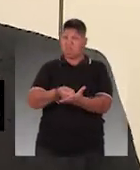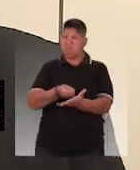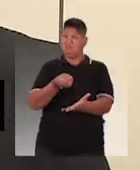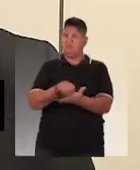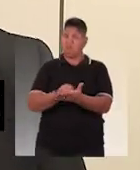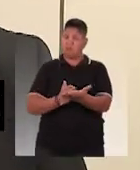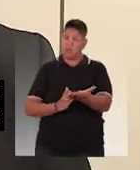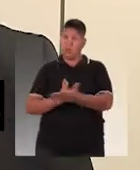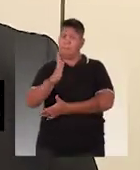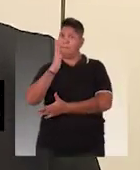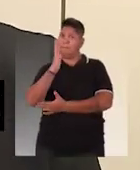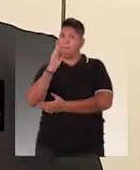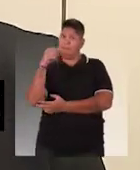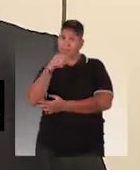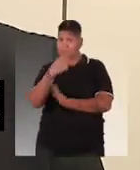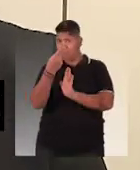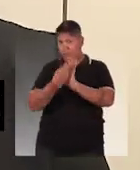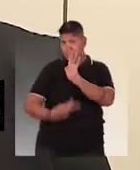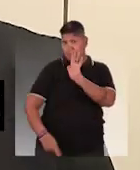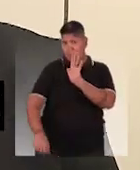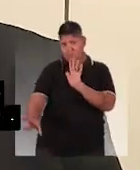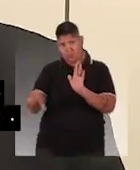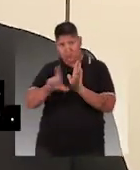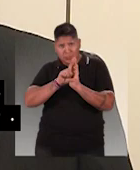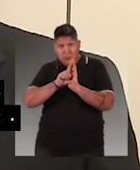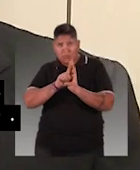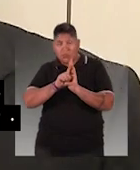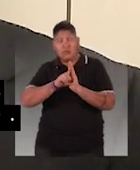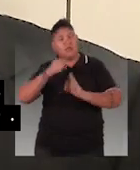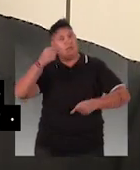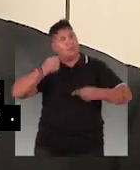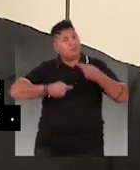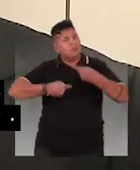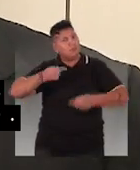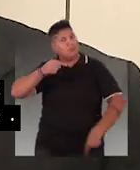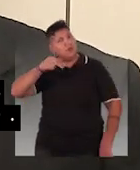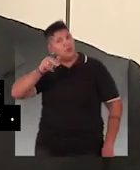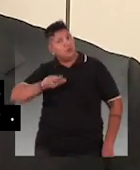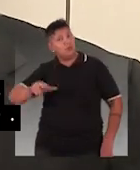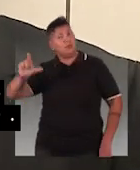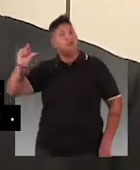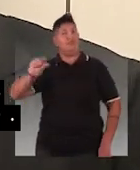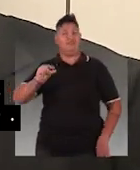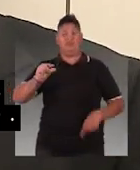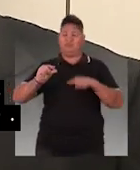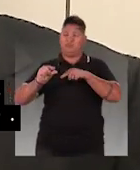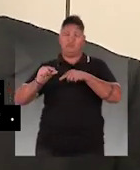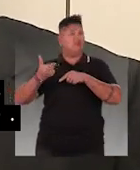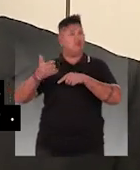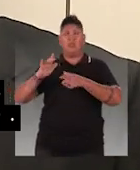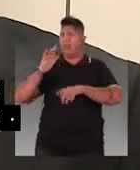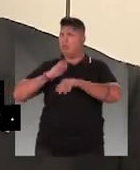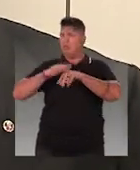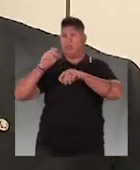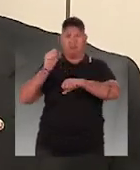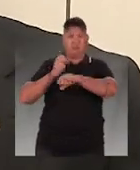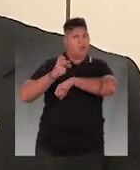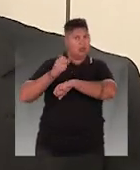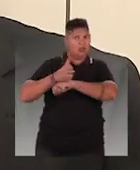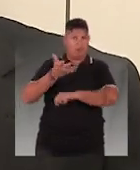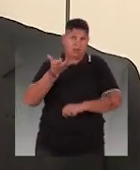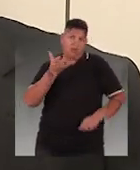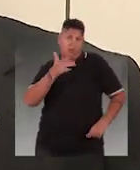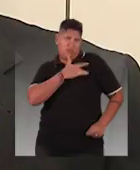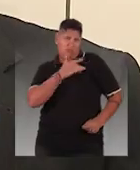deve exigir a aprovação do PL, da Política Nacional de Redução. Nós não queremos